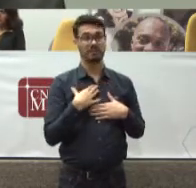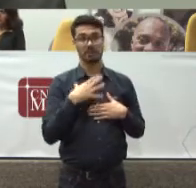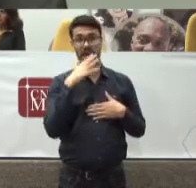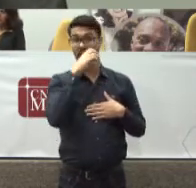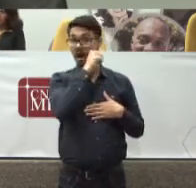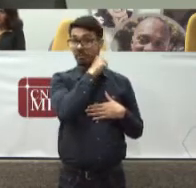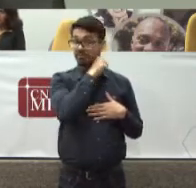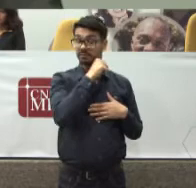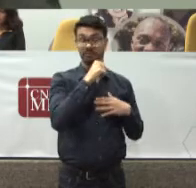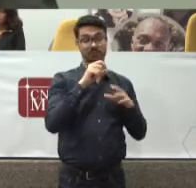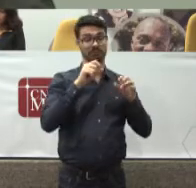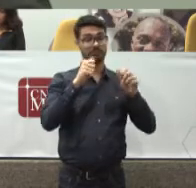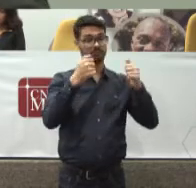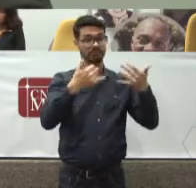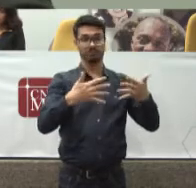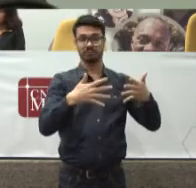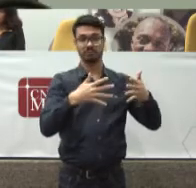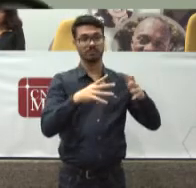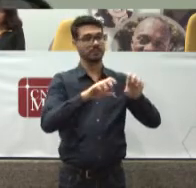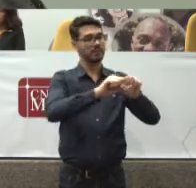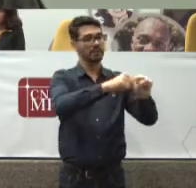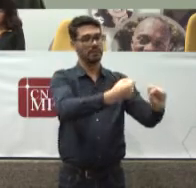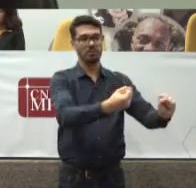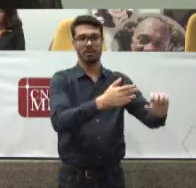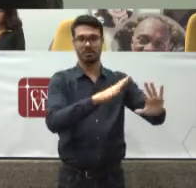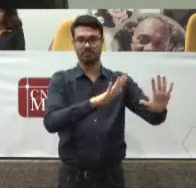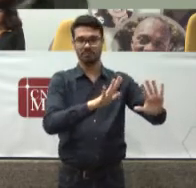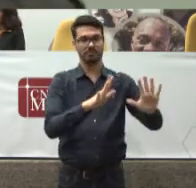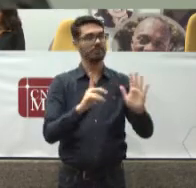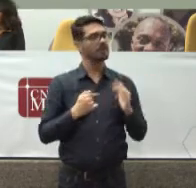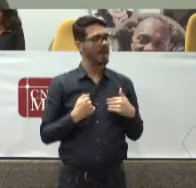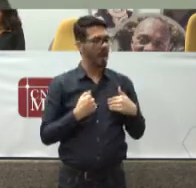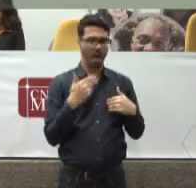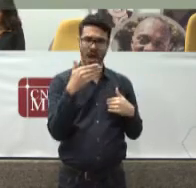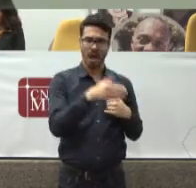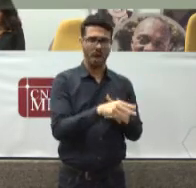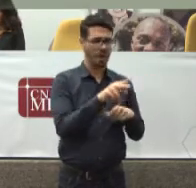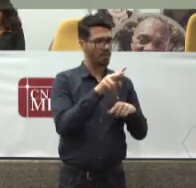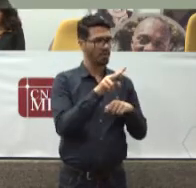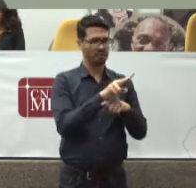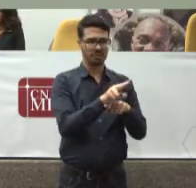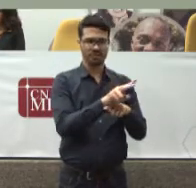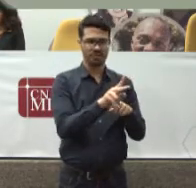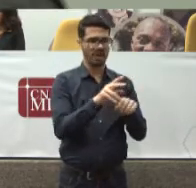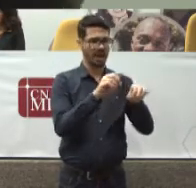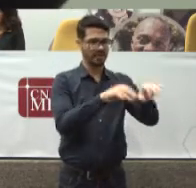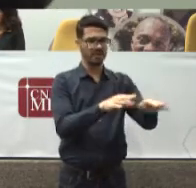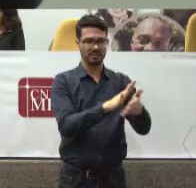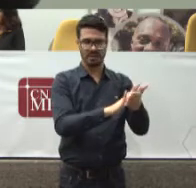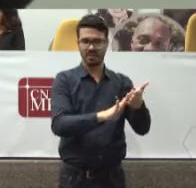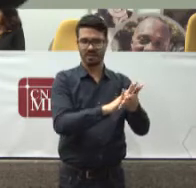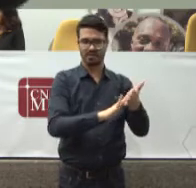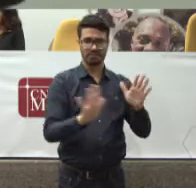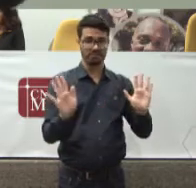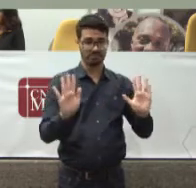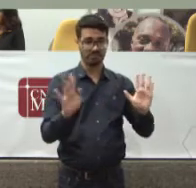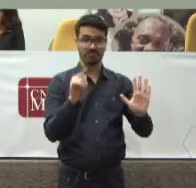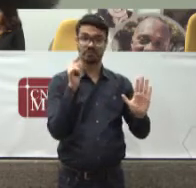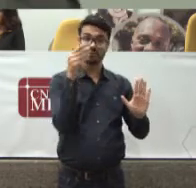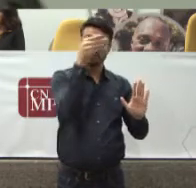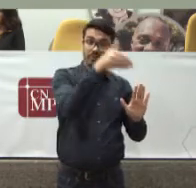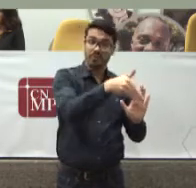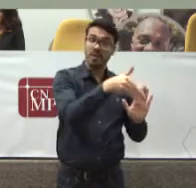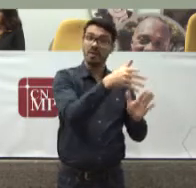Desfizemos Esta impressão Equivocada Nós não estamos Indo lá ensinar Absolutamente nada Nós estamos indo lá